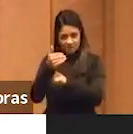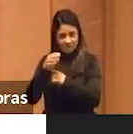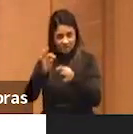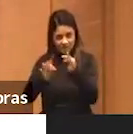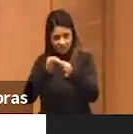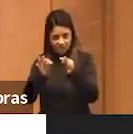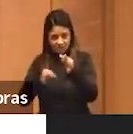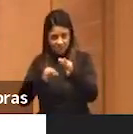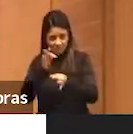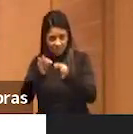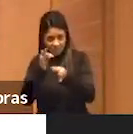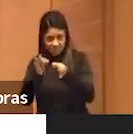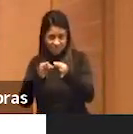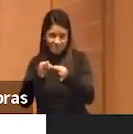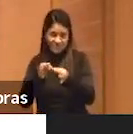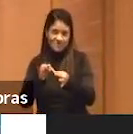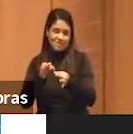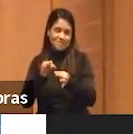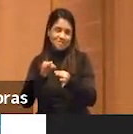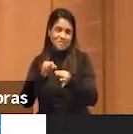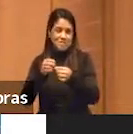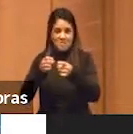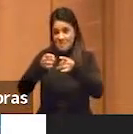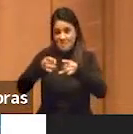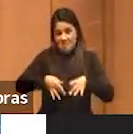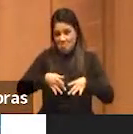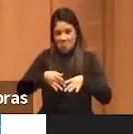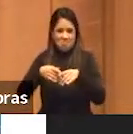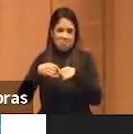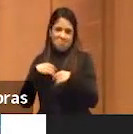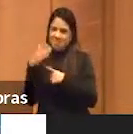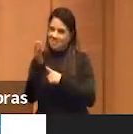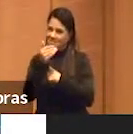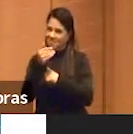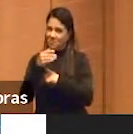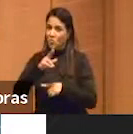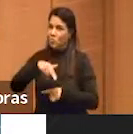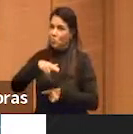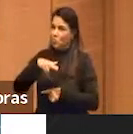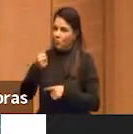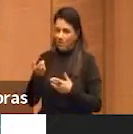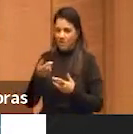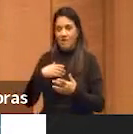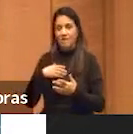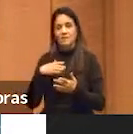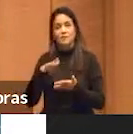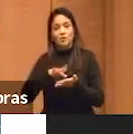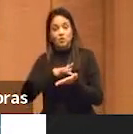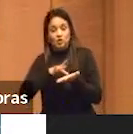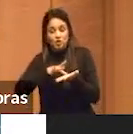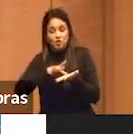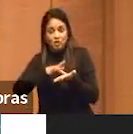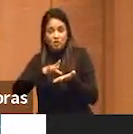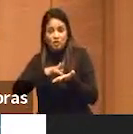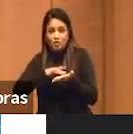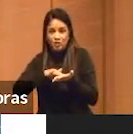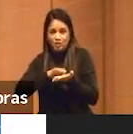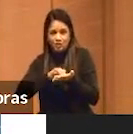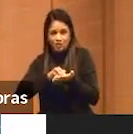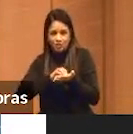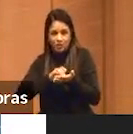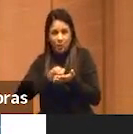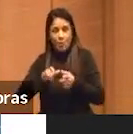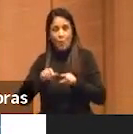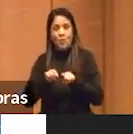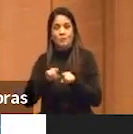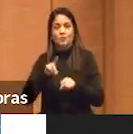dispensar, não vamos dispensar essas tecnologias. O digital traz uma grande novidade,